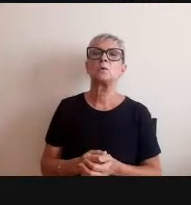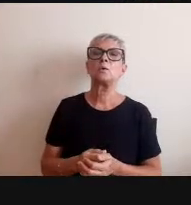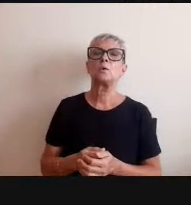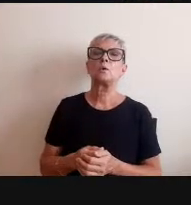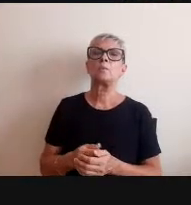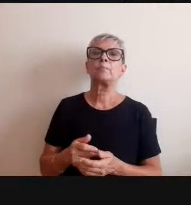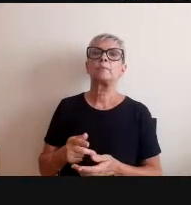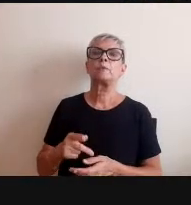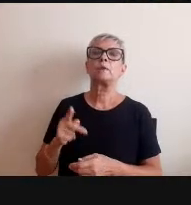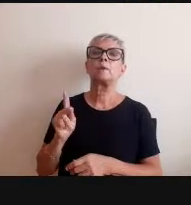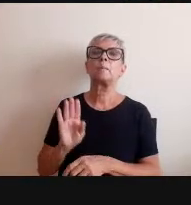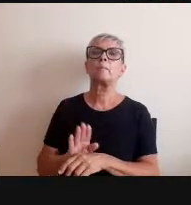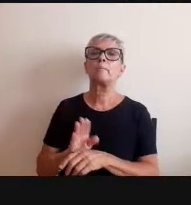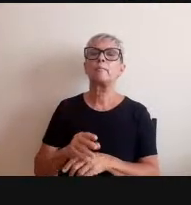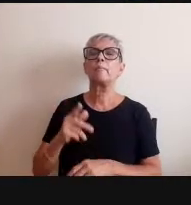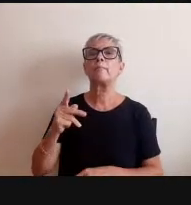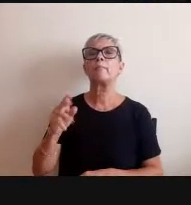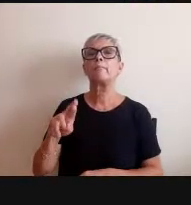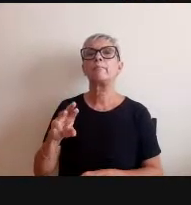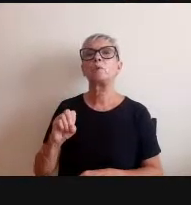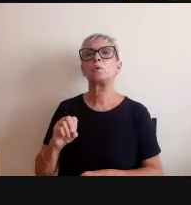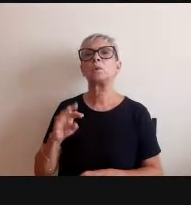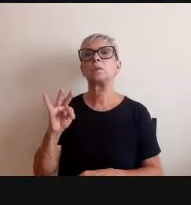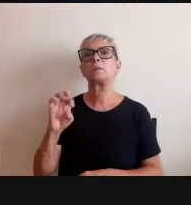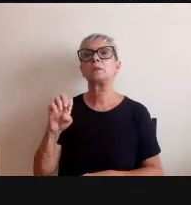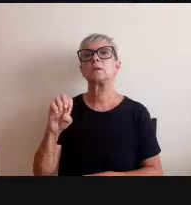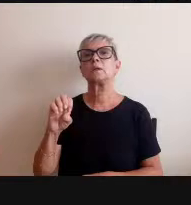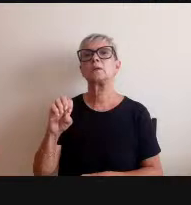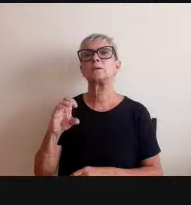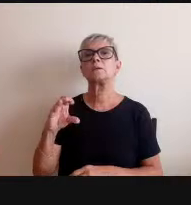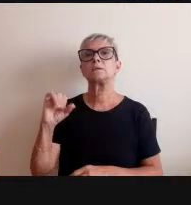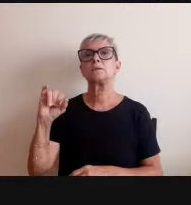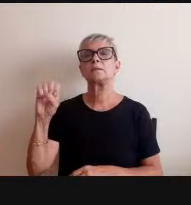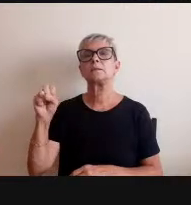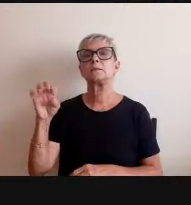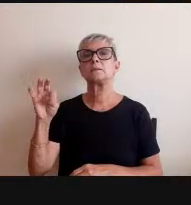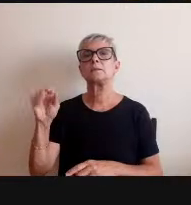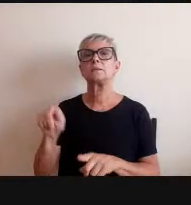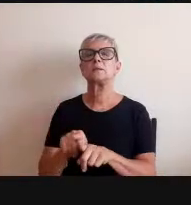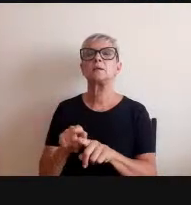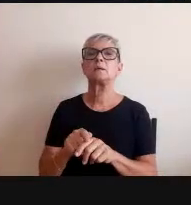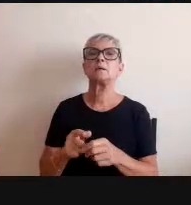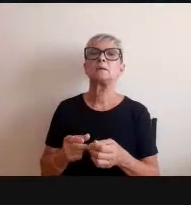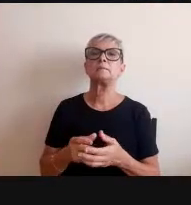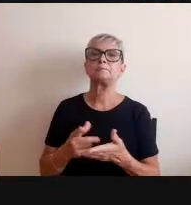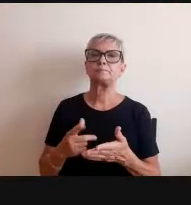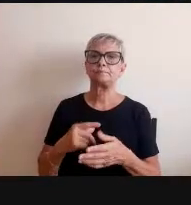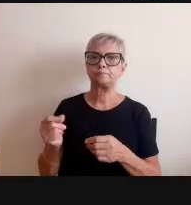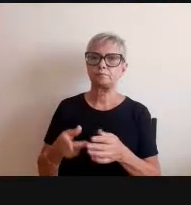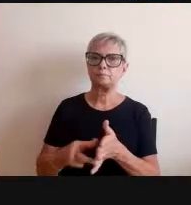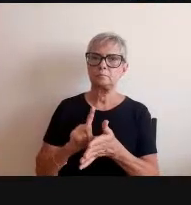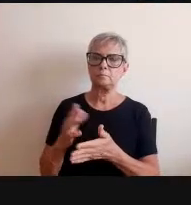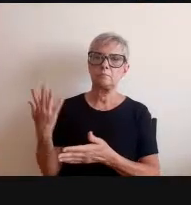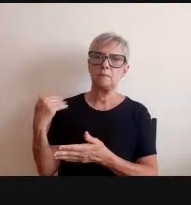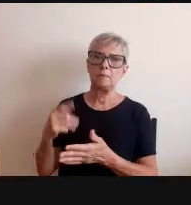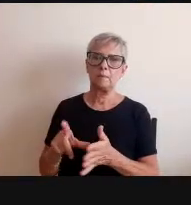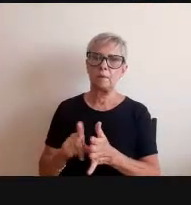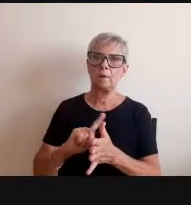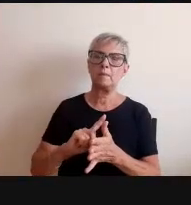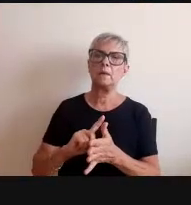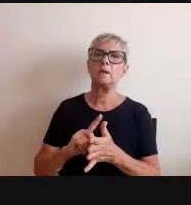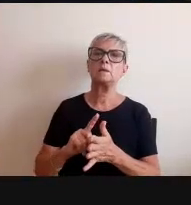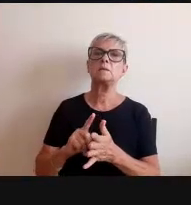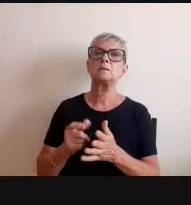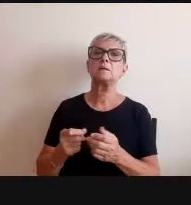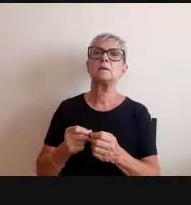Antônio Quintana fazia parte do Partido Comunista várias vezes teve fugido do país antes do alívio ser